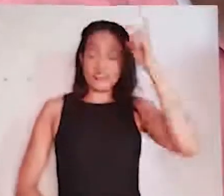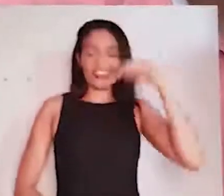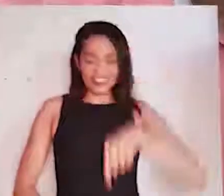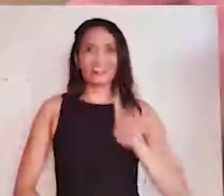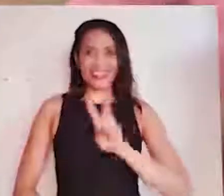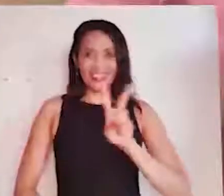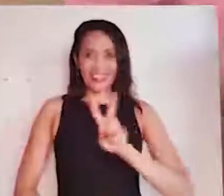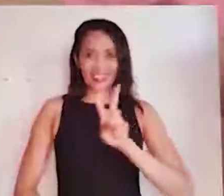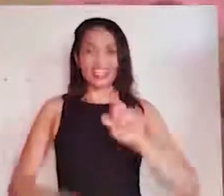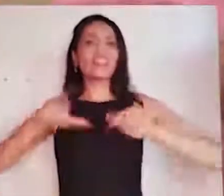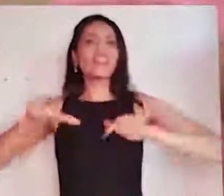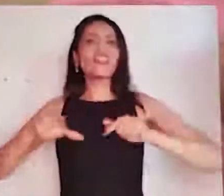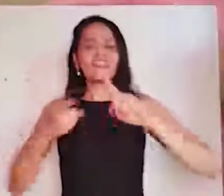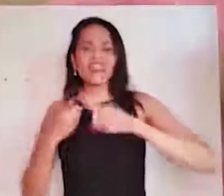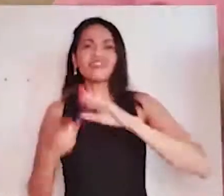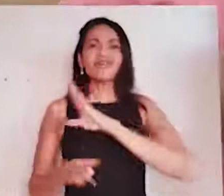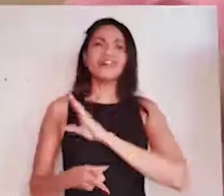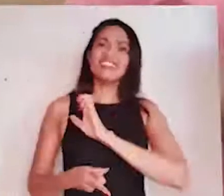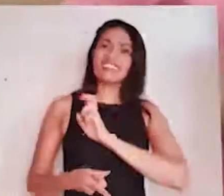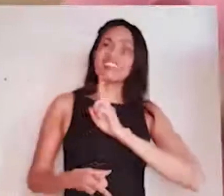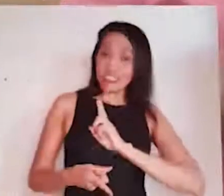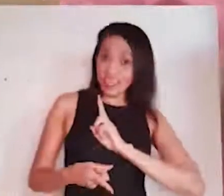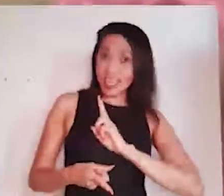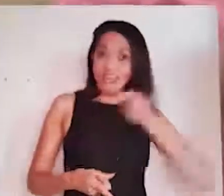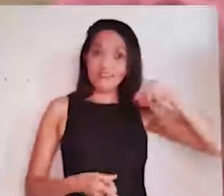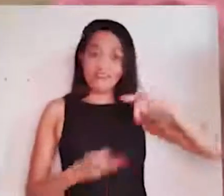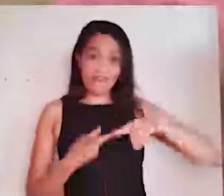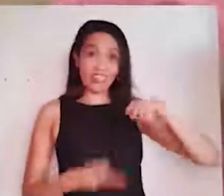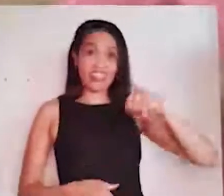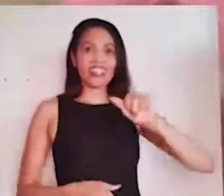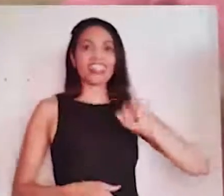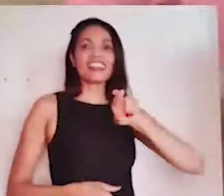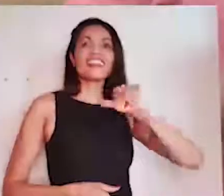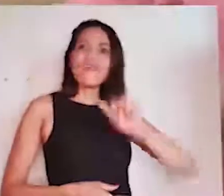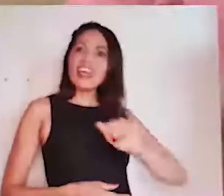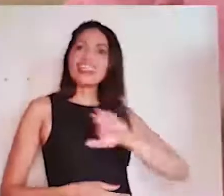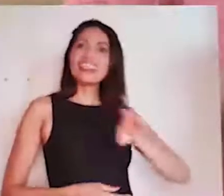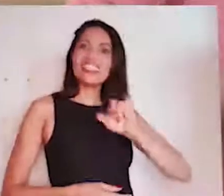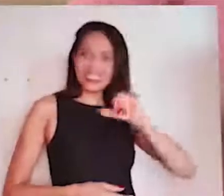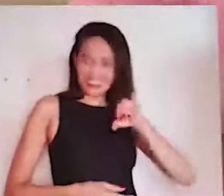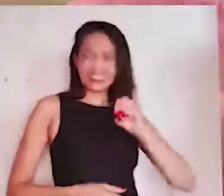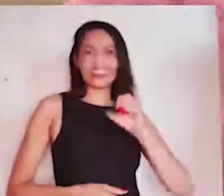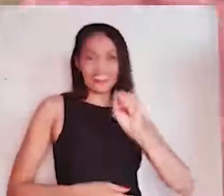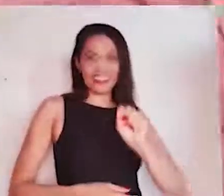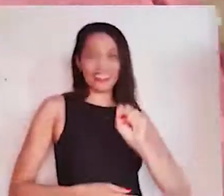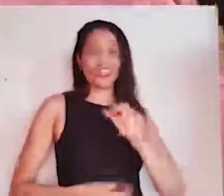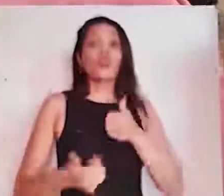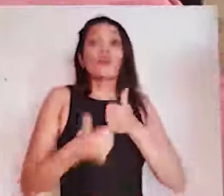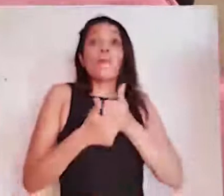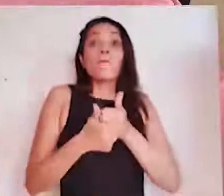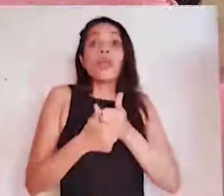cidade. Sou professor do Redondo, lá na etapa A, e também do Maria Rios, lá na etapa D. Eu vim aqui hoje,